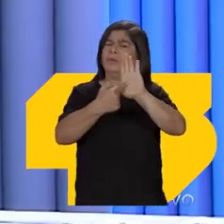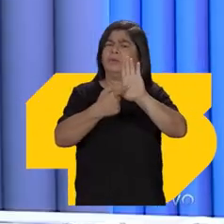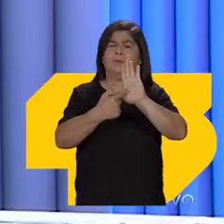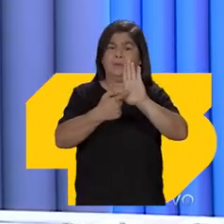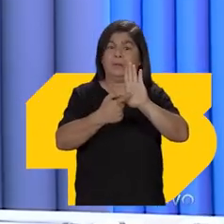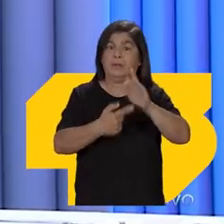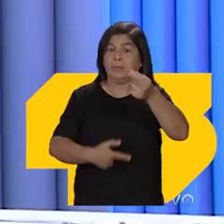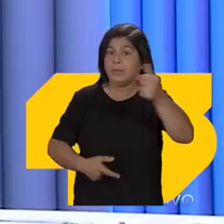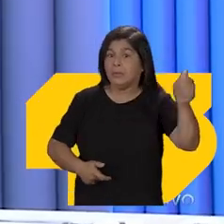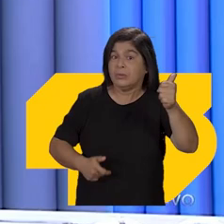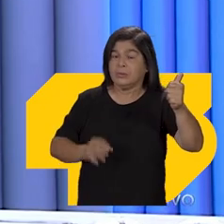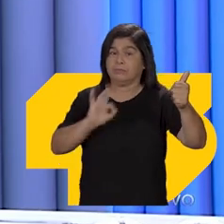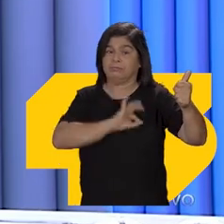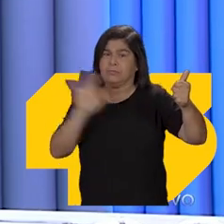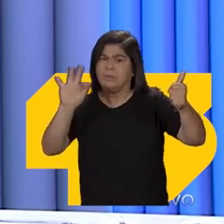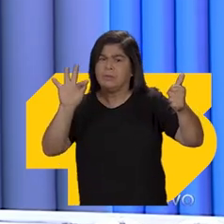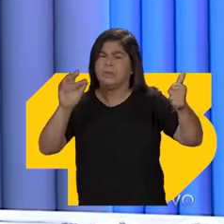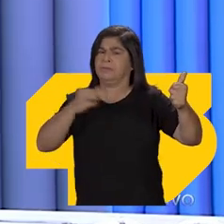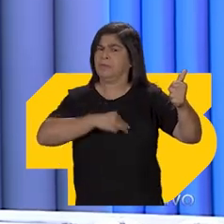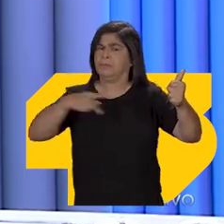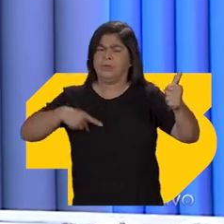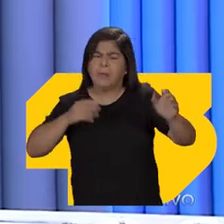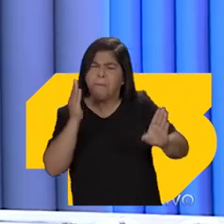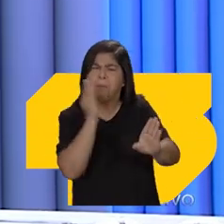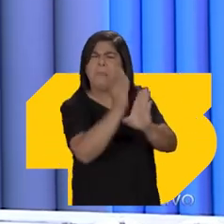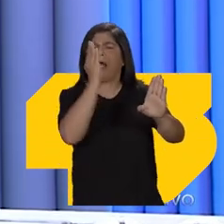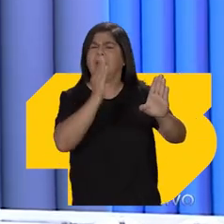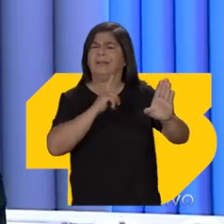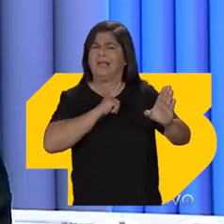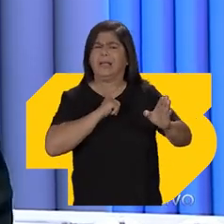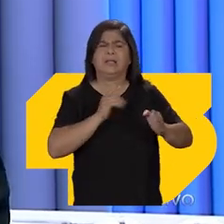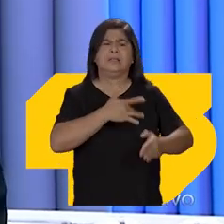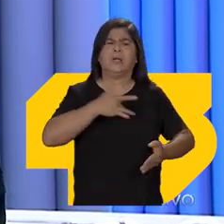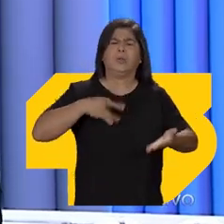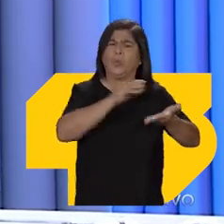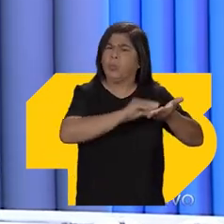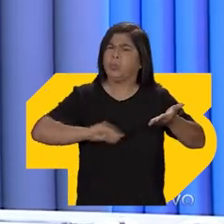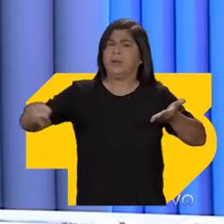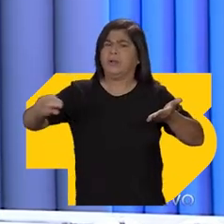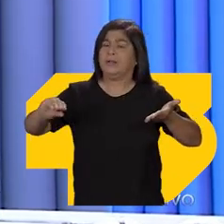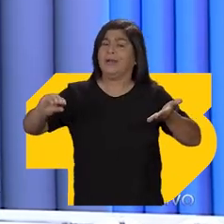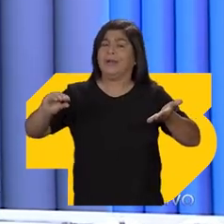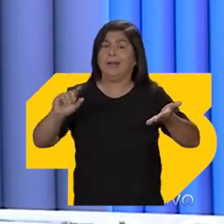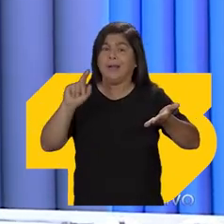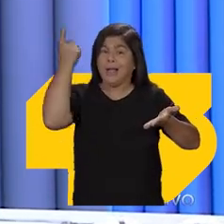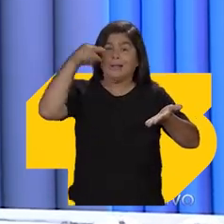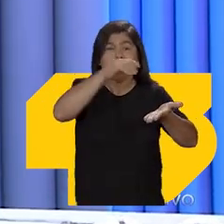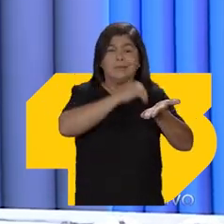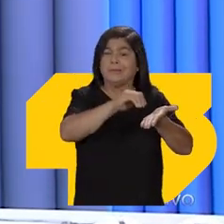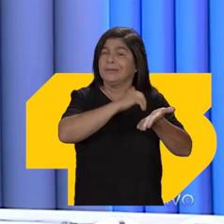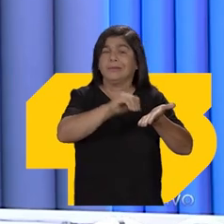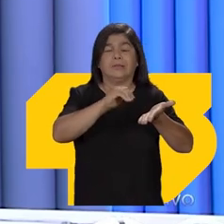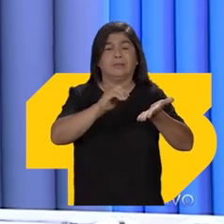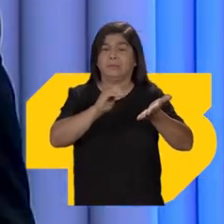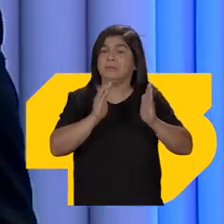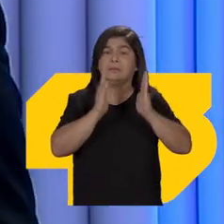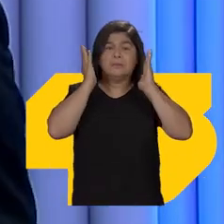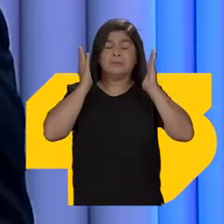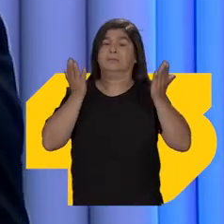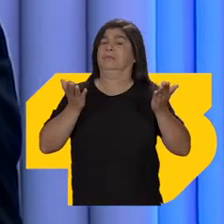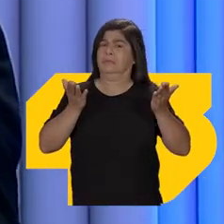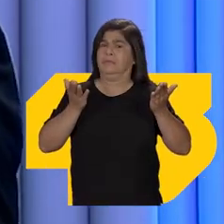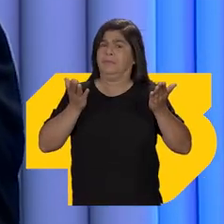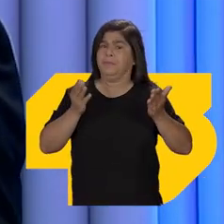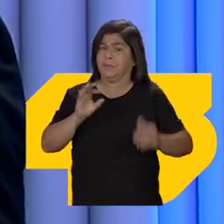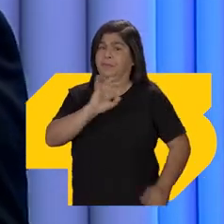revelou isso. Em 2011, a Polícia Federal, o Ministério Público já constatou que havia desvio da saúde quando o João era o supersecretário de Ricardo Coutinho. Foi a